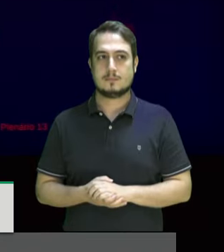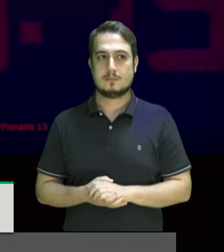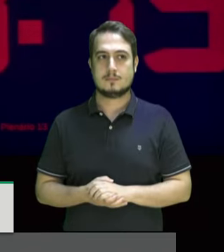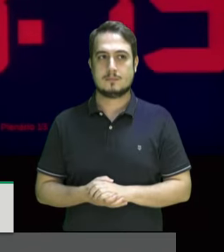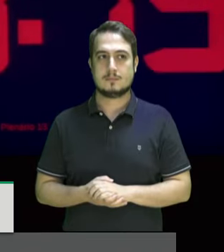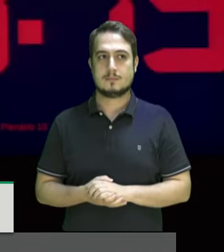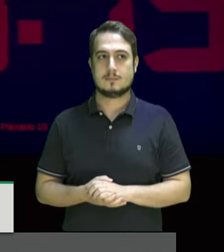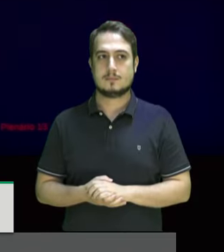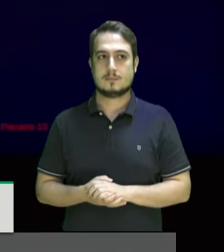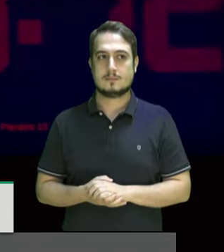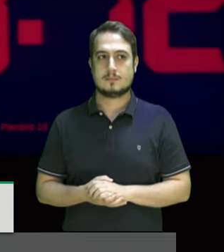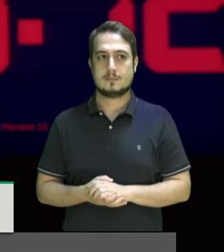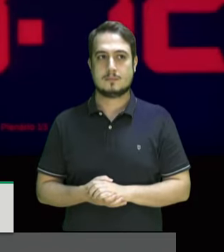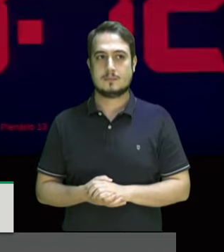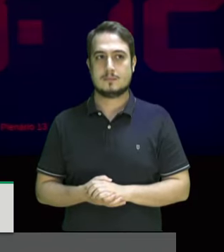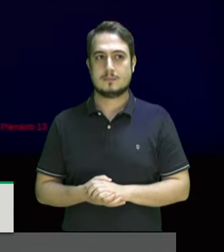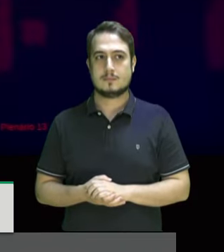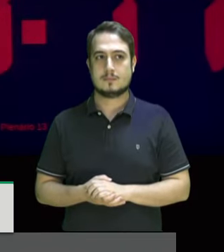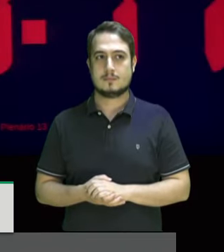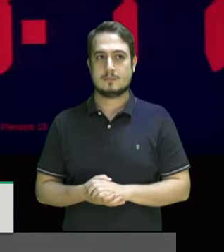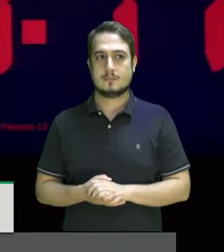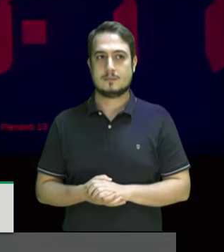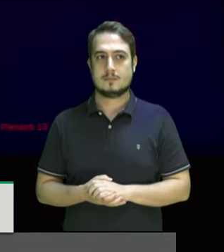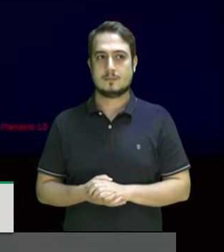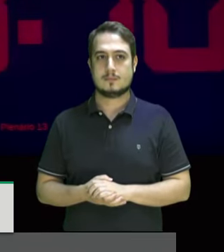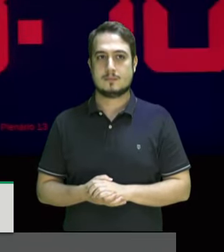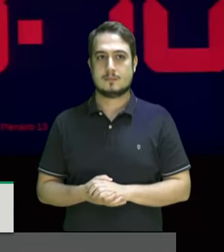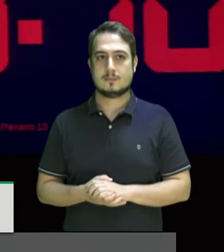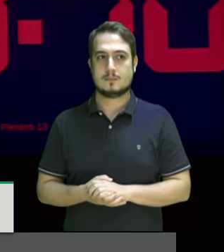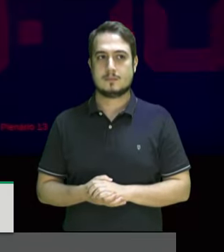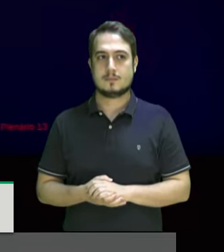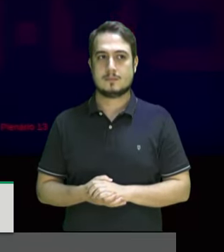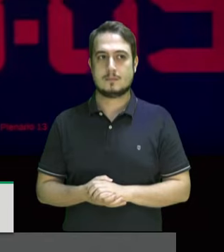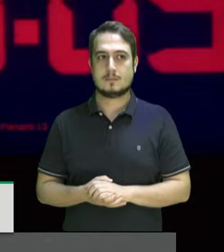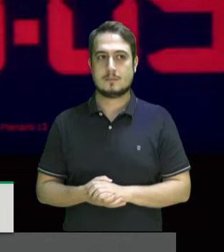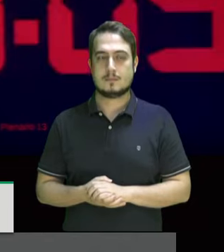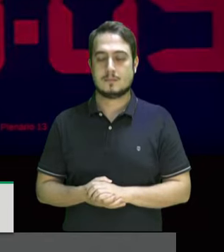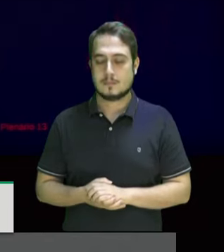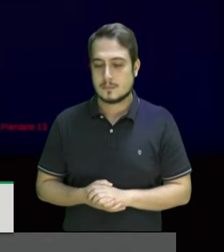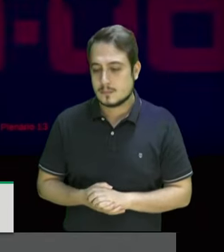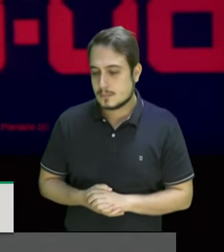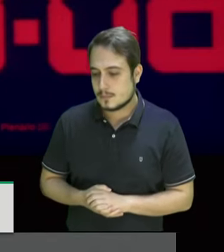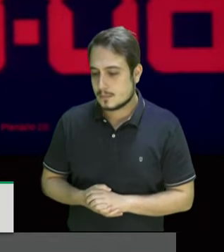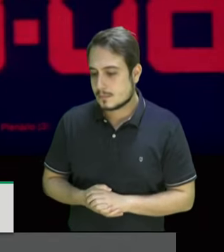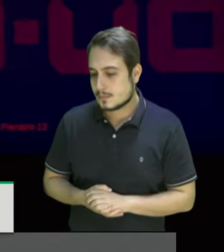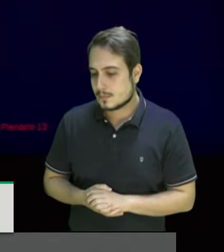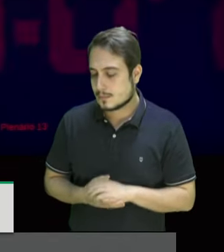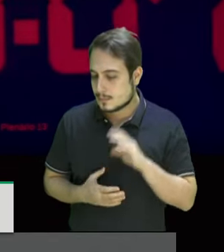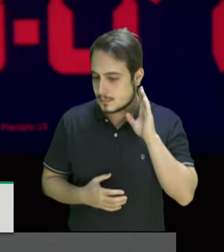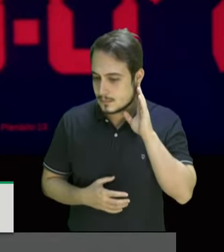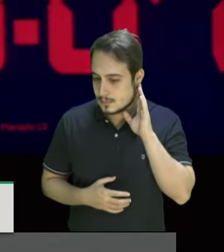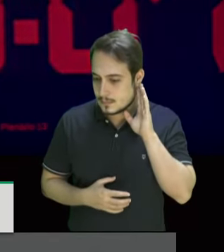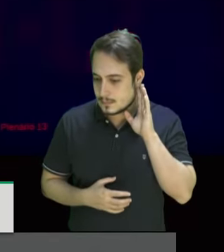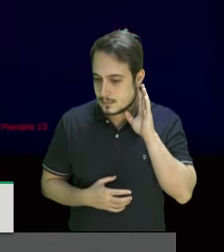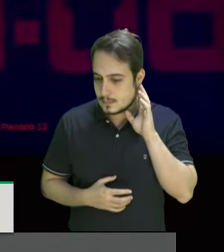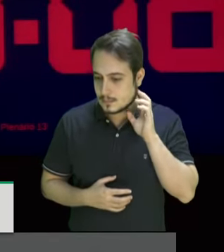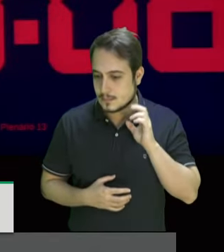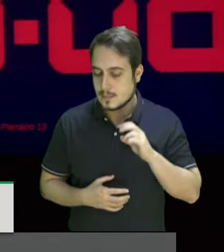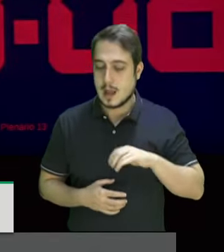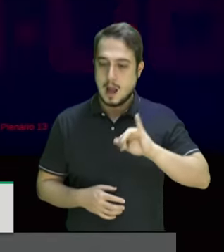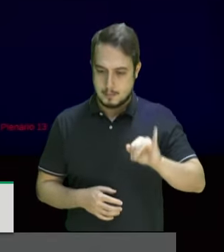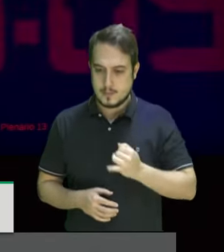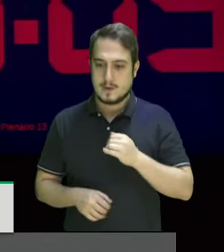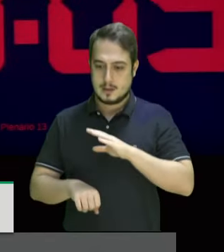e digo não há mais volta nunca houve e aproveito esse momento para agradecer